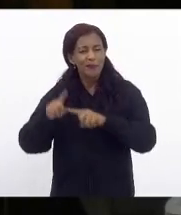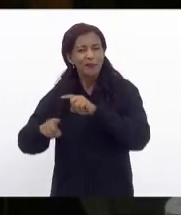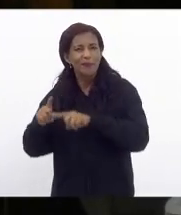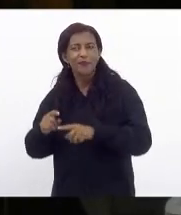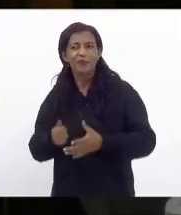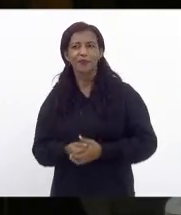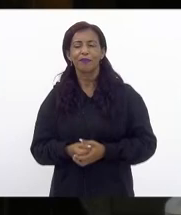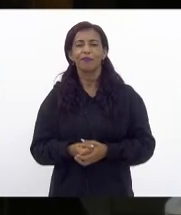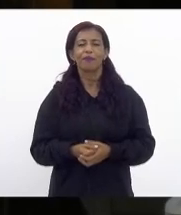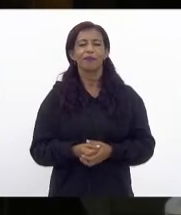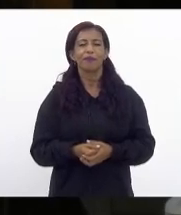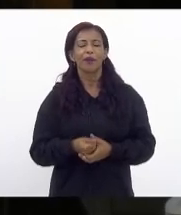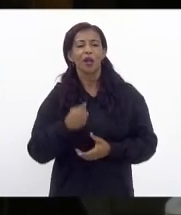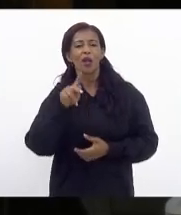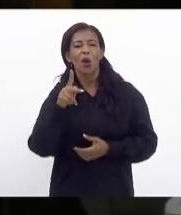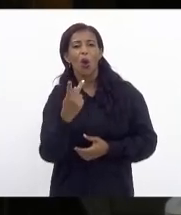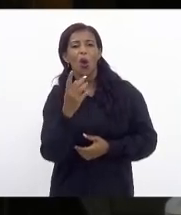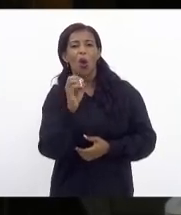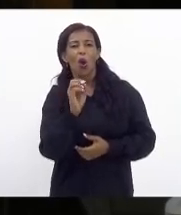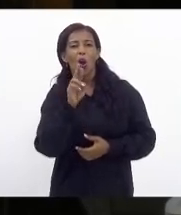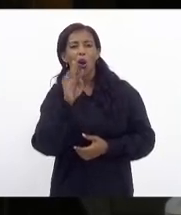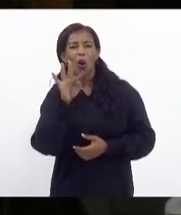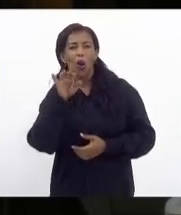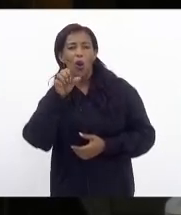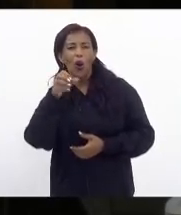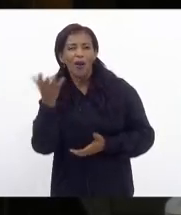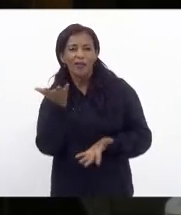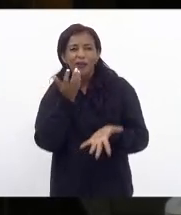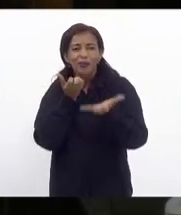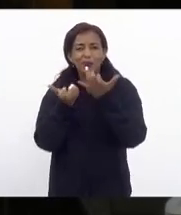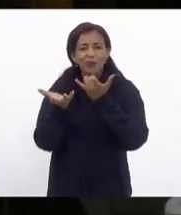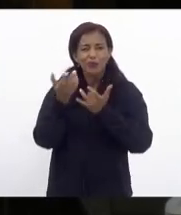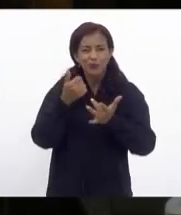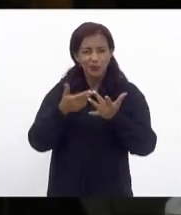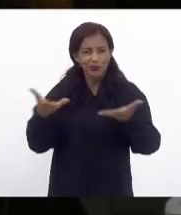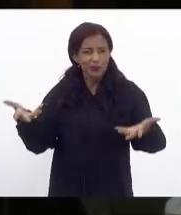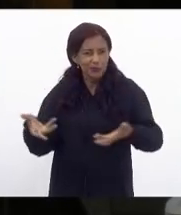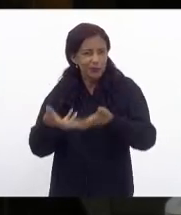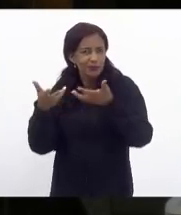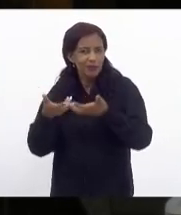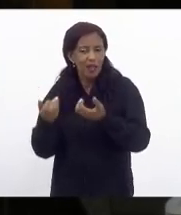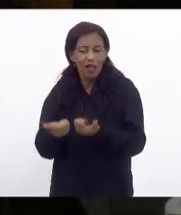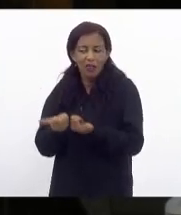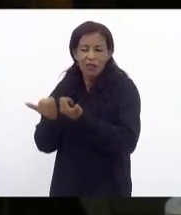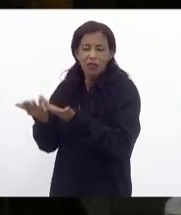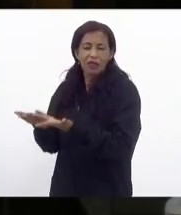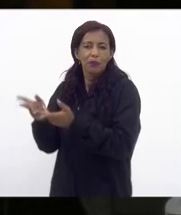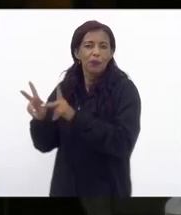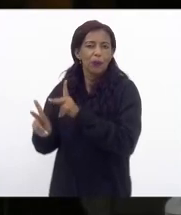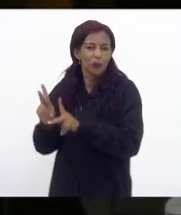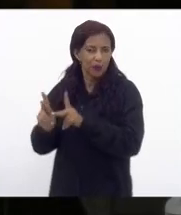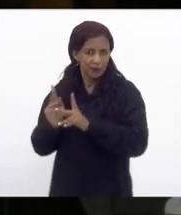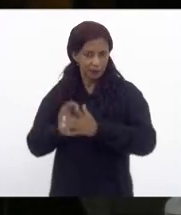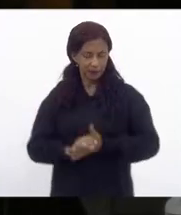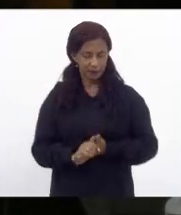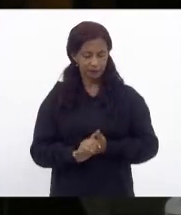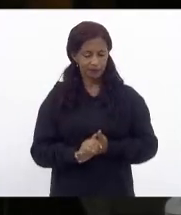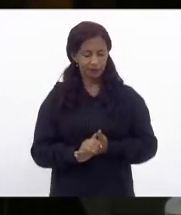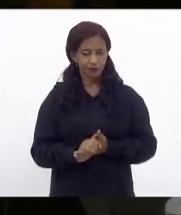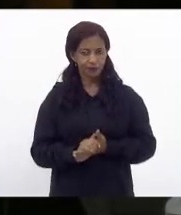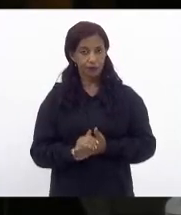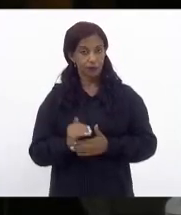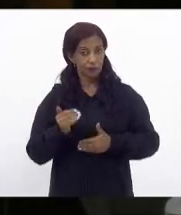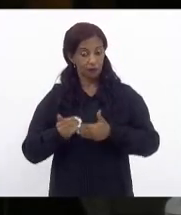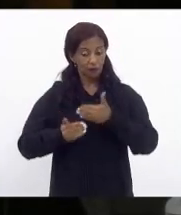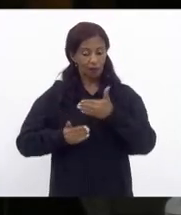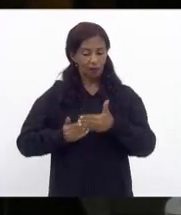e hortaliças produtos da horta para a nossa população aos poucos